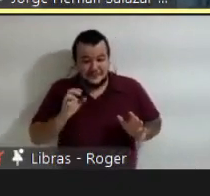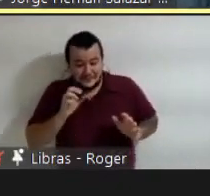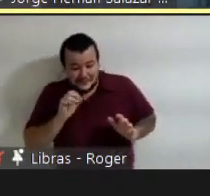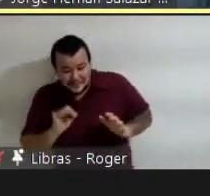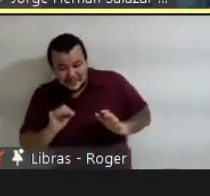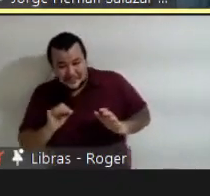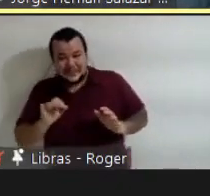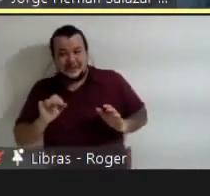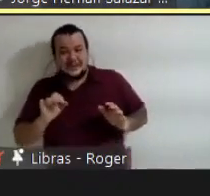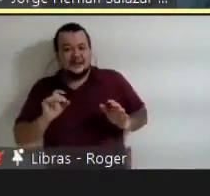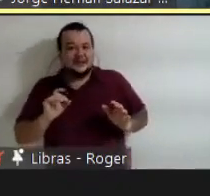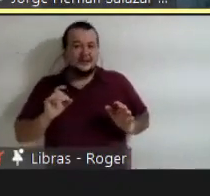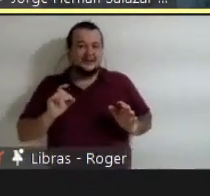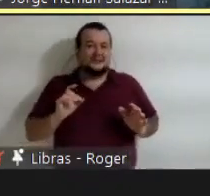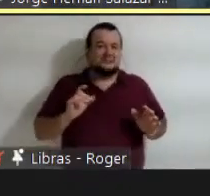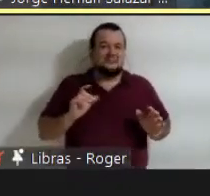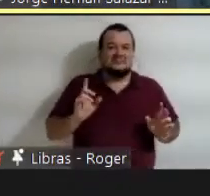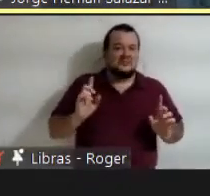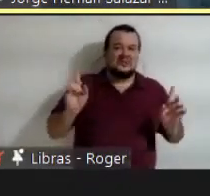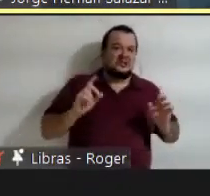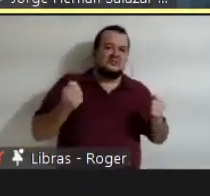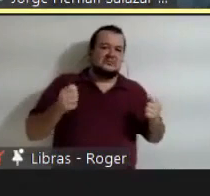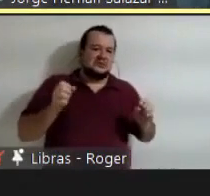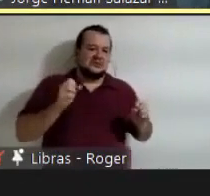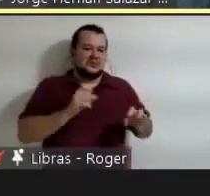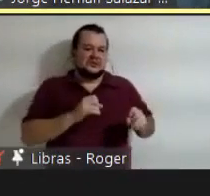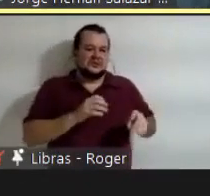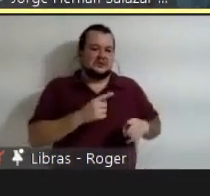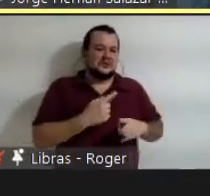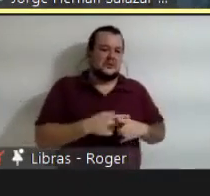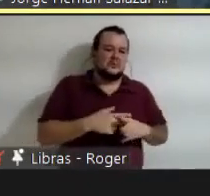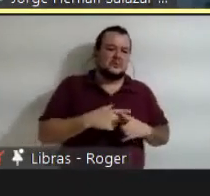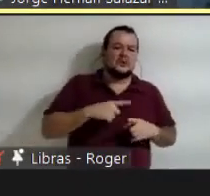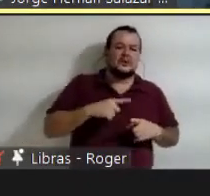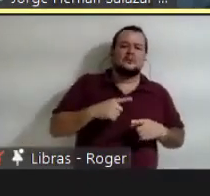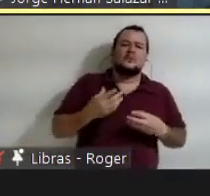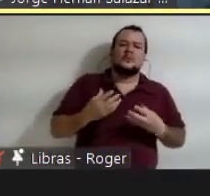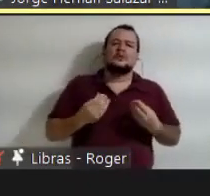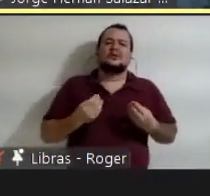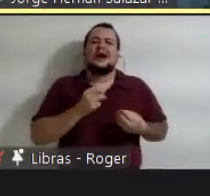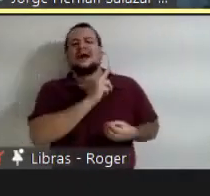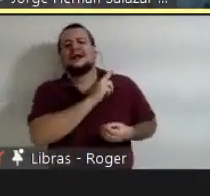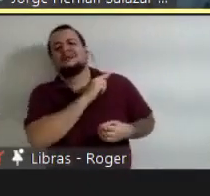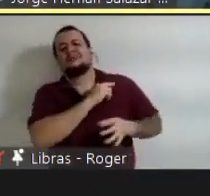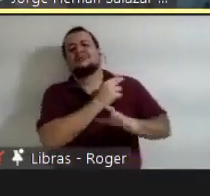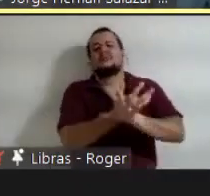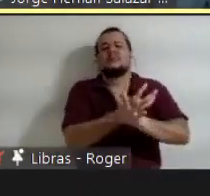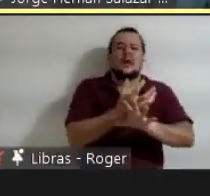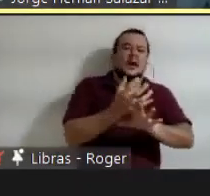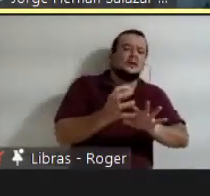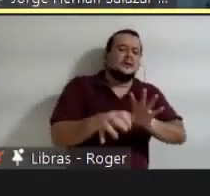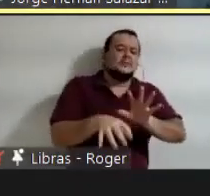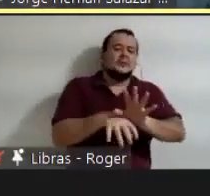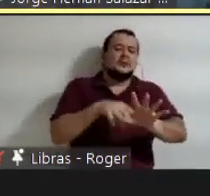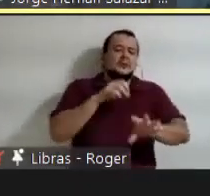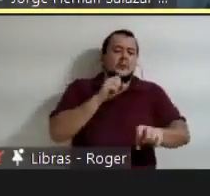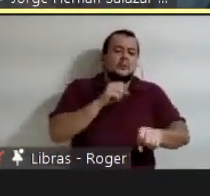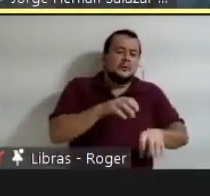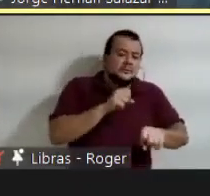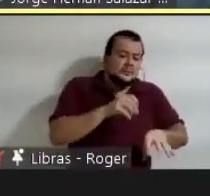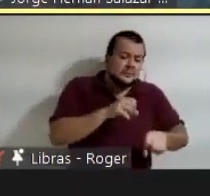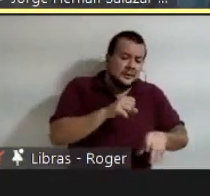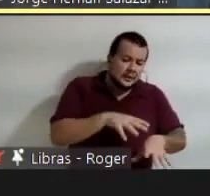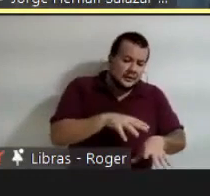muita responsabilidade ambiental por inculcar, e temos muito conhecimento novo